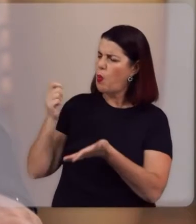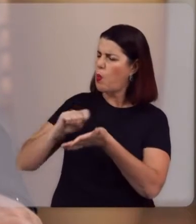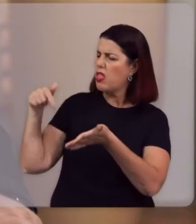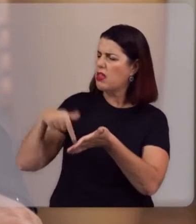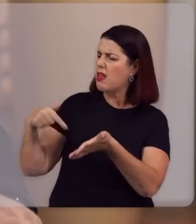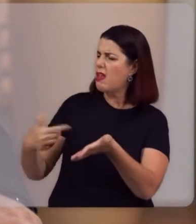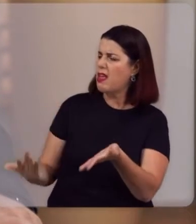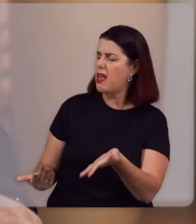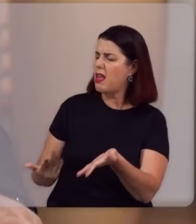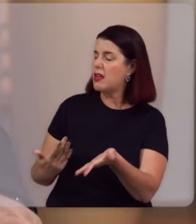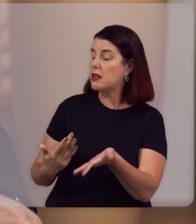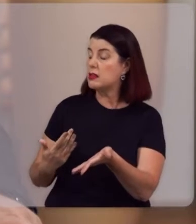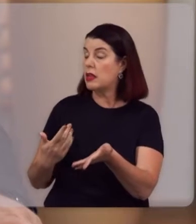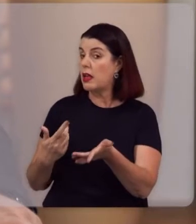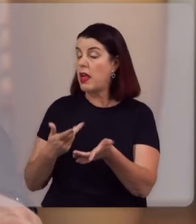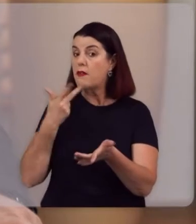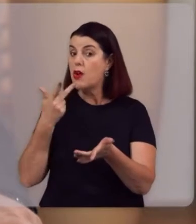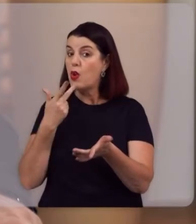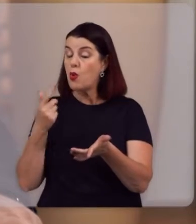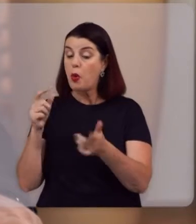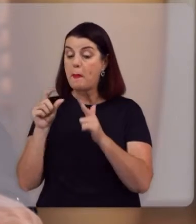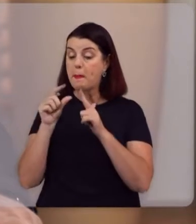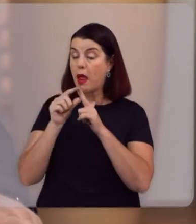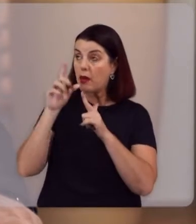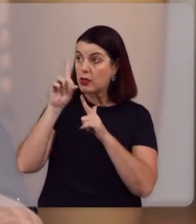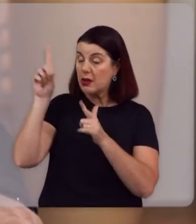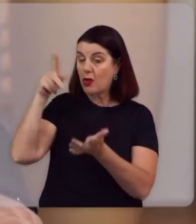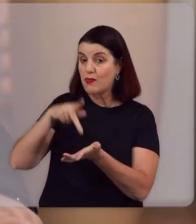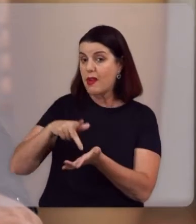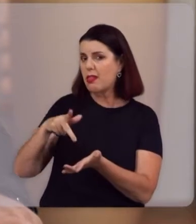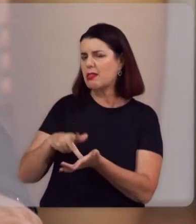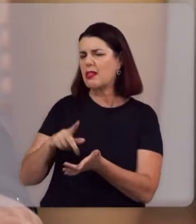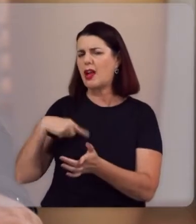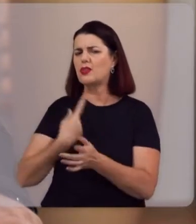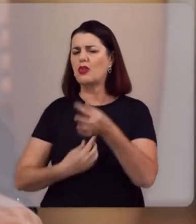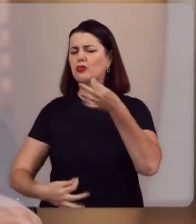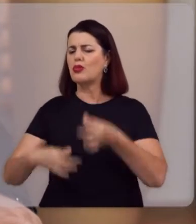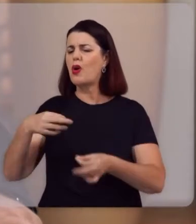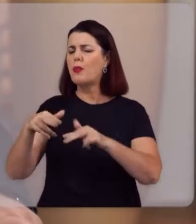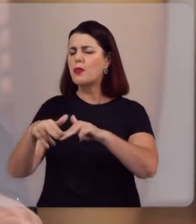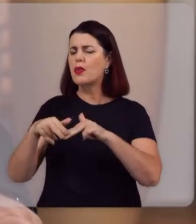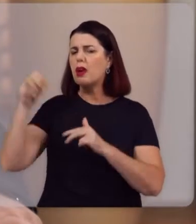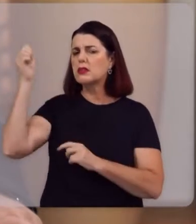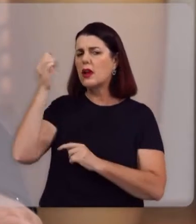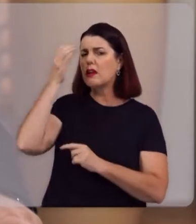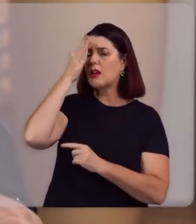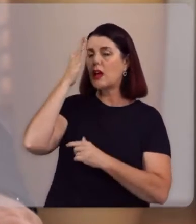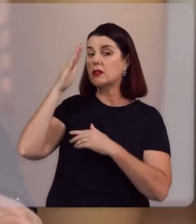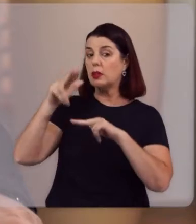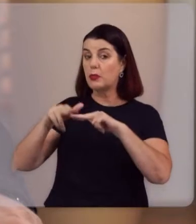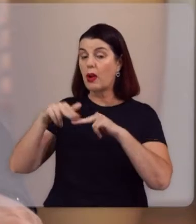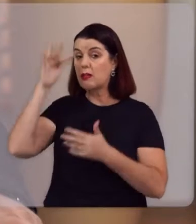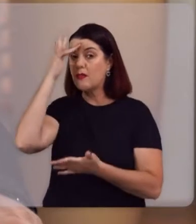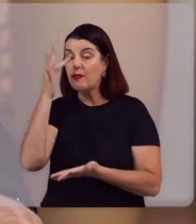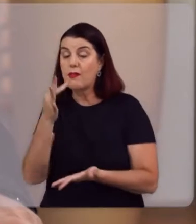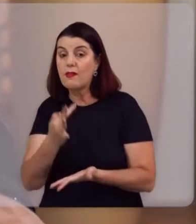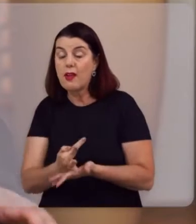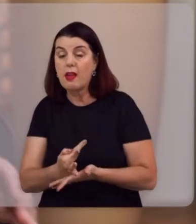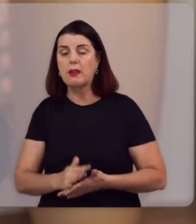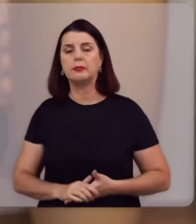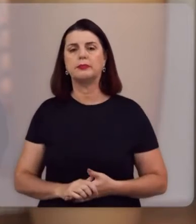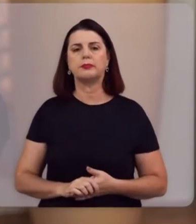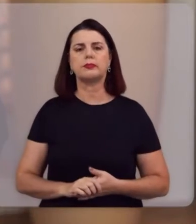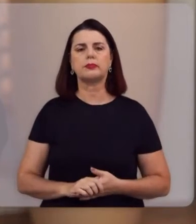E ele tinha escrito que a Bíblia é a palavra de Deus, que nós somos justificados somente pela graça mediante a fé e